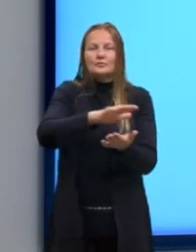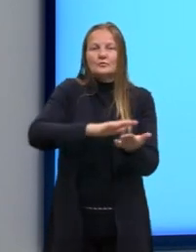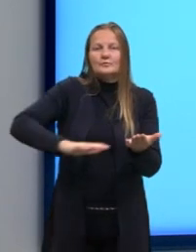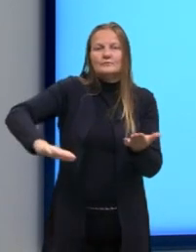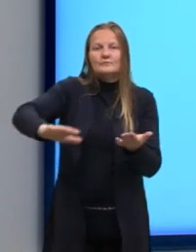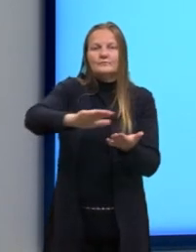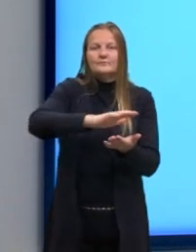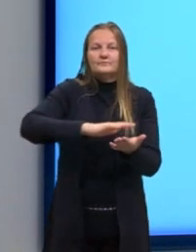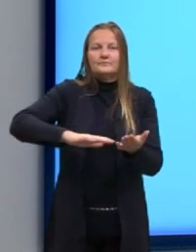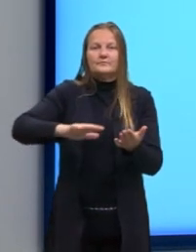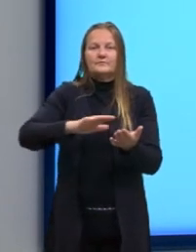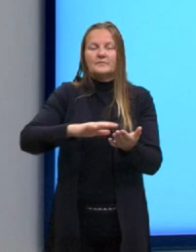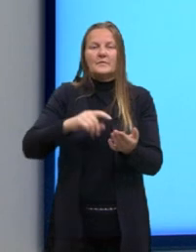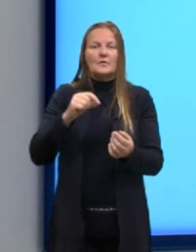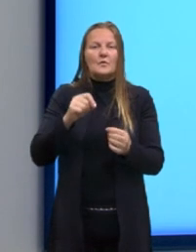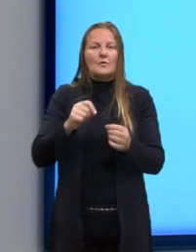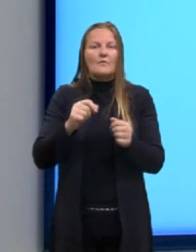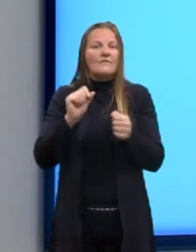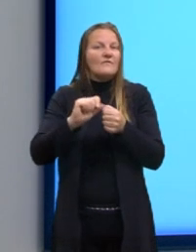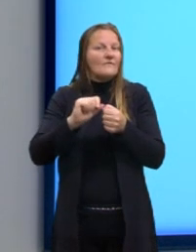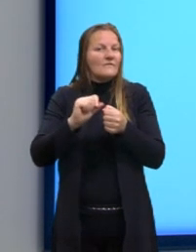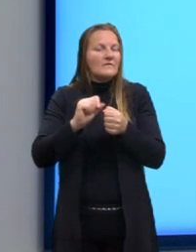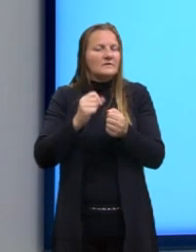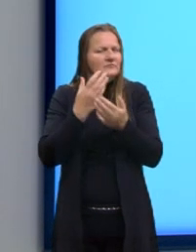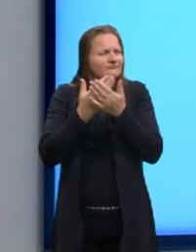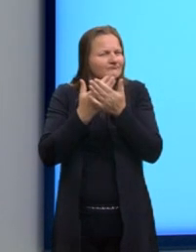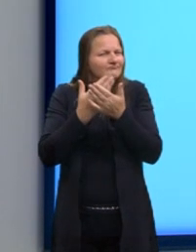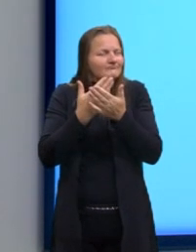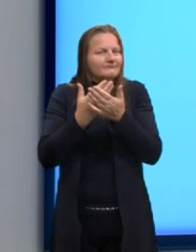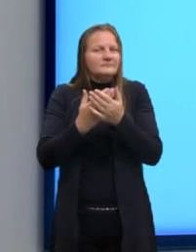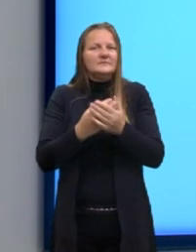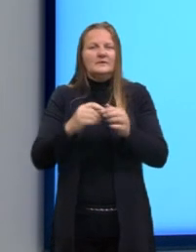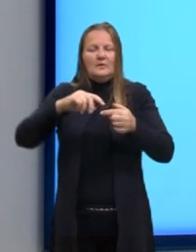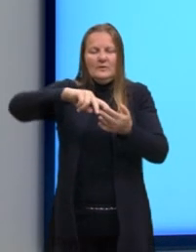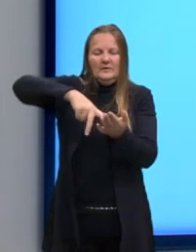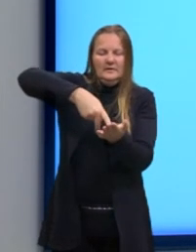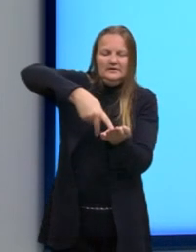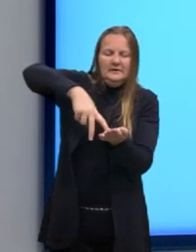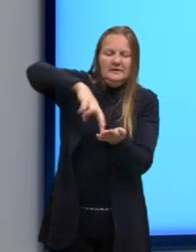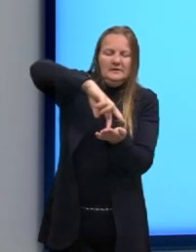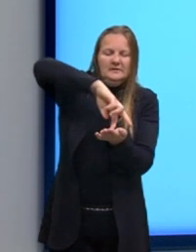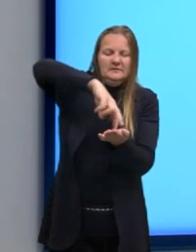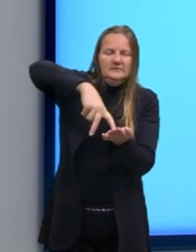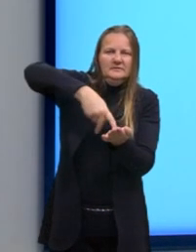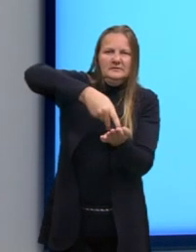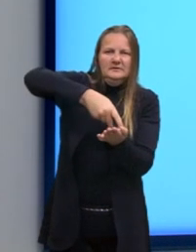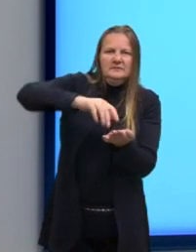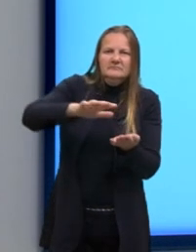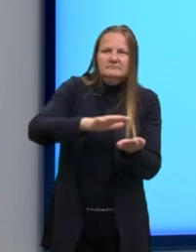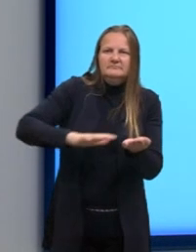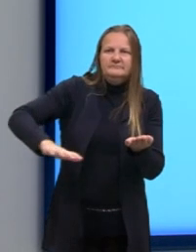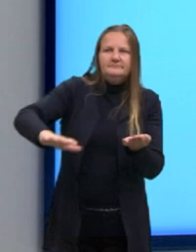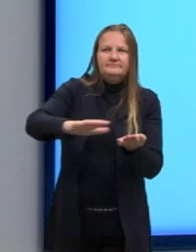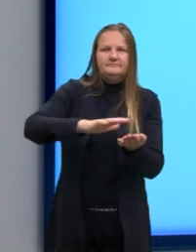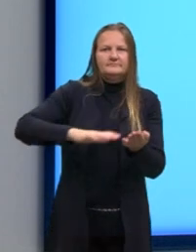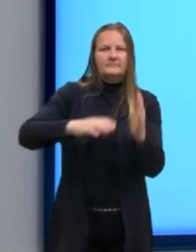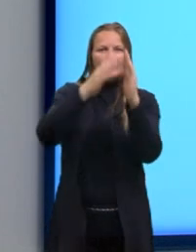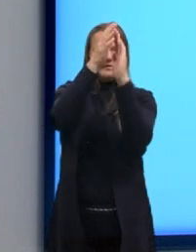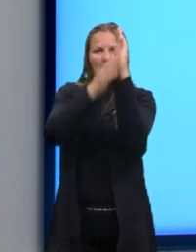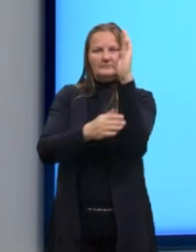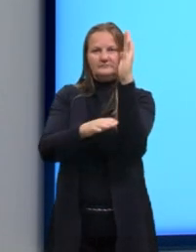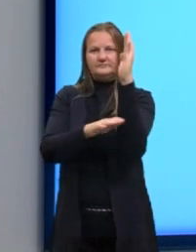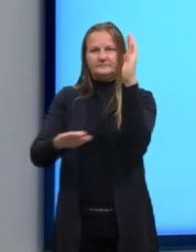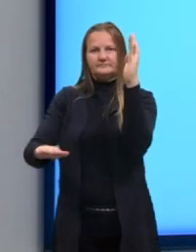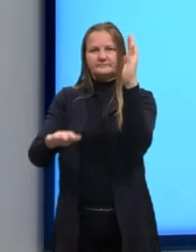formada, e daí nos remete um pouco ao estudo da circunferência no plano cartesiano, porque a gente precisa entender como